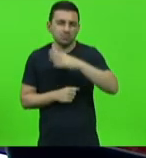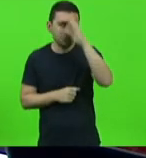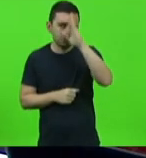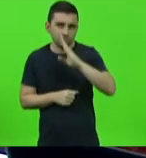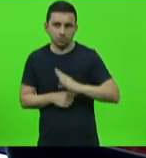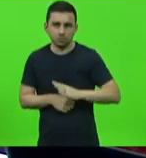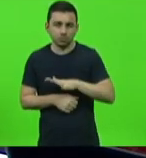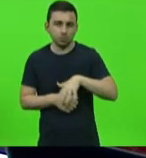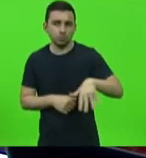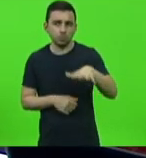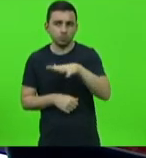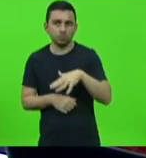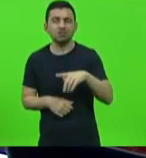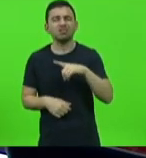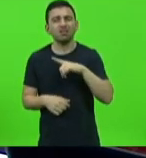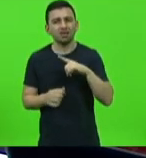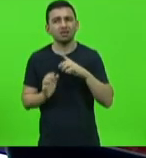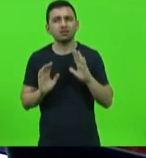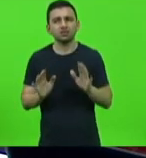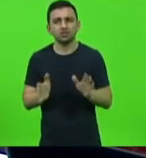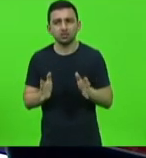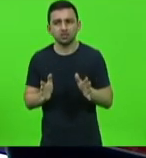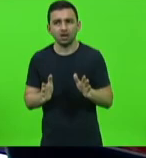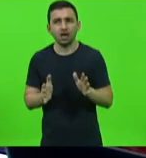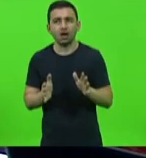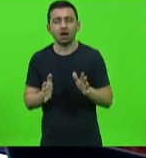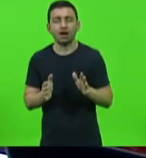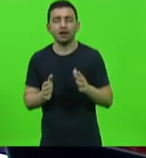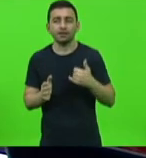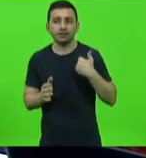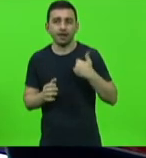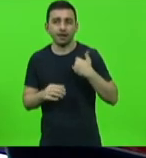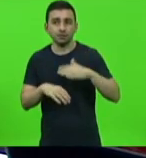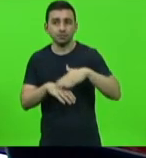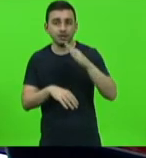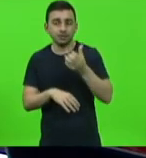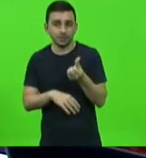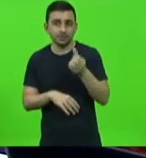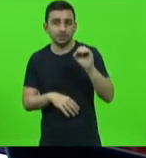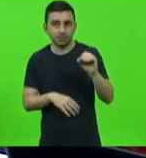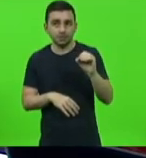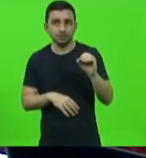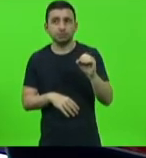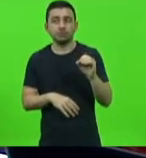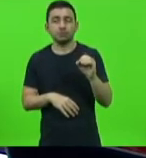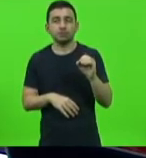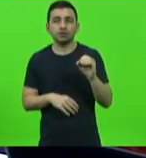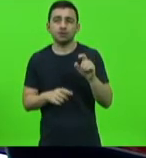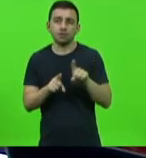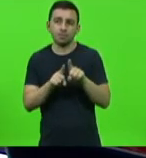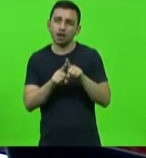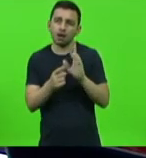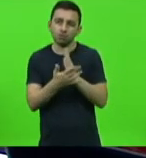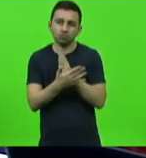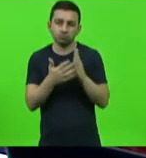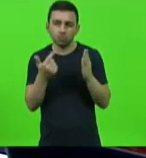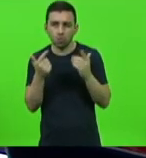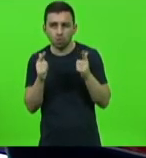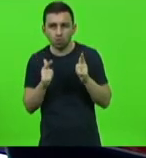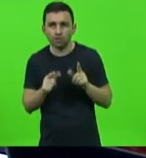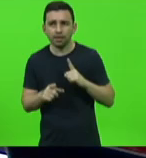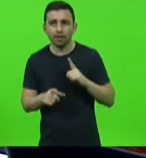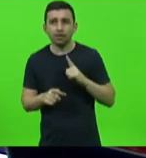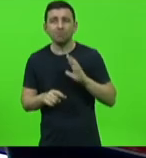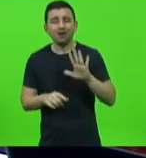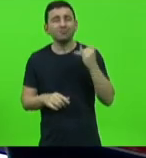está disponibilizado algumas apenas para as faixas acima de 60 anos e algumas outras faixas e